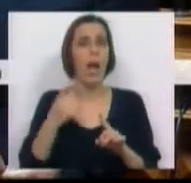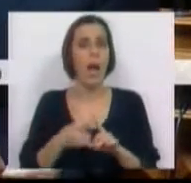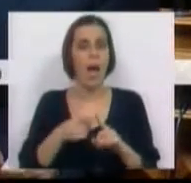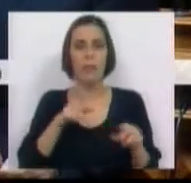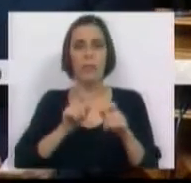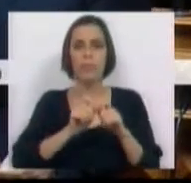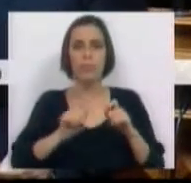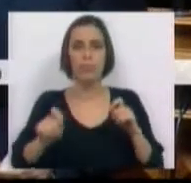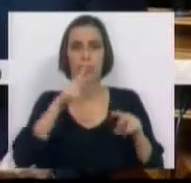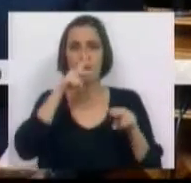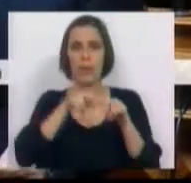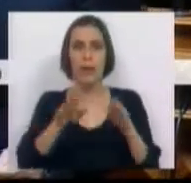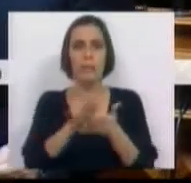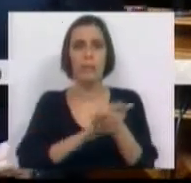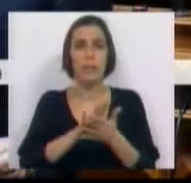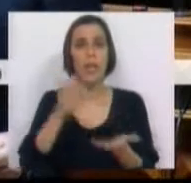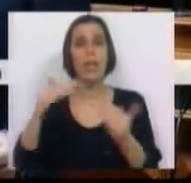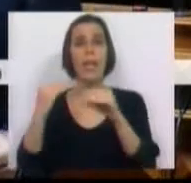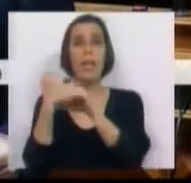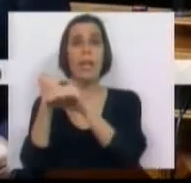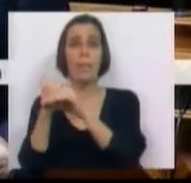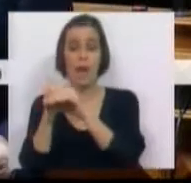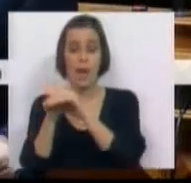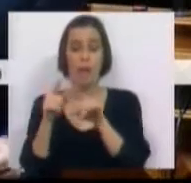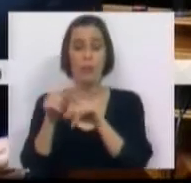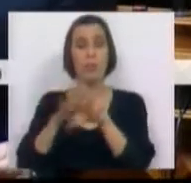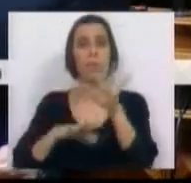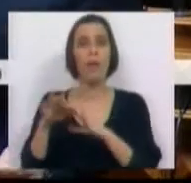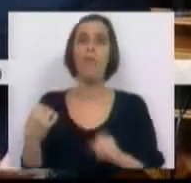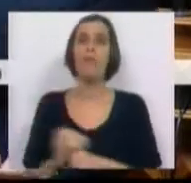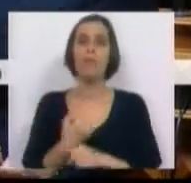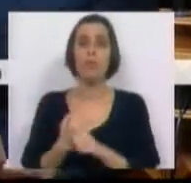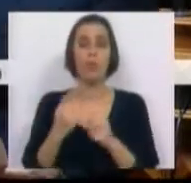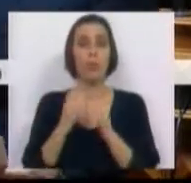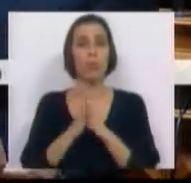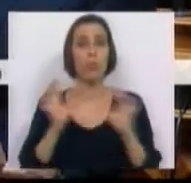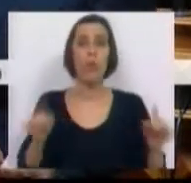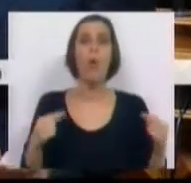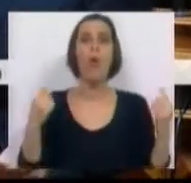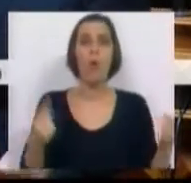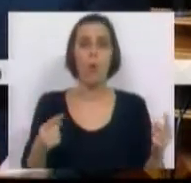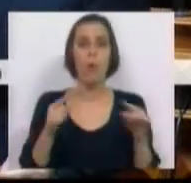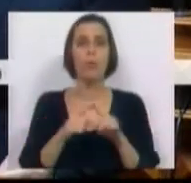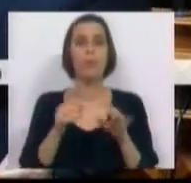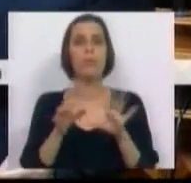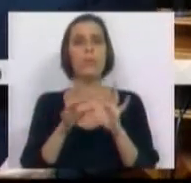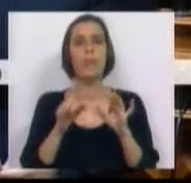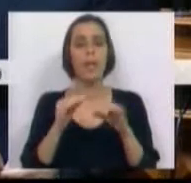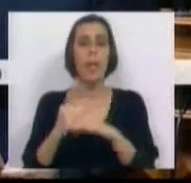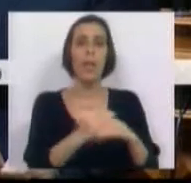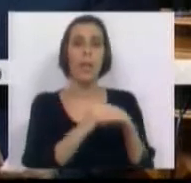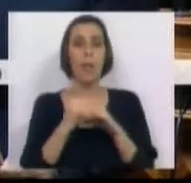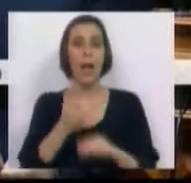ininterruptamente contratados, equiparados em termos do exercício de funções a todos os outros, seja tratada com